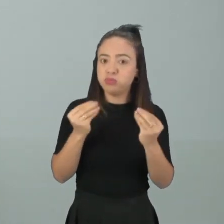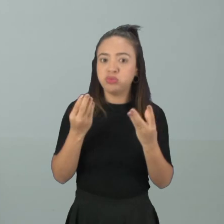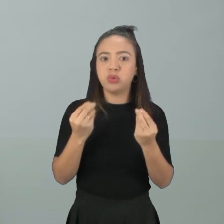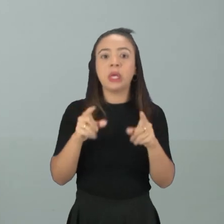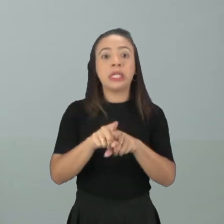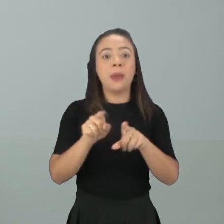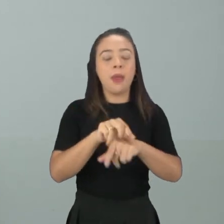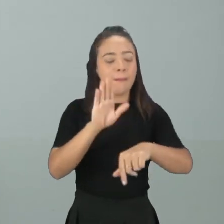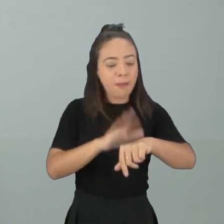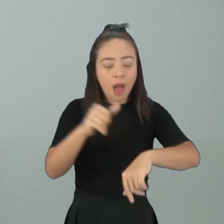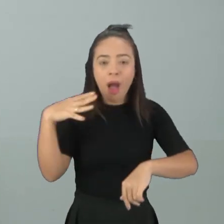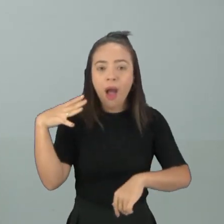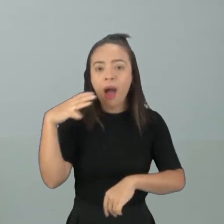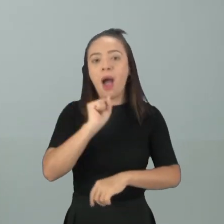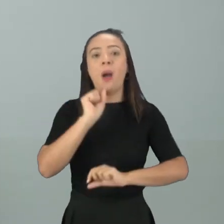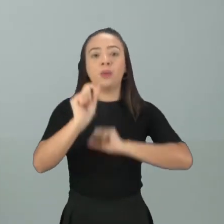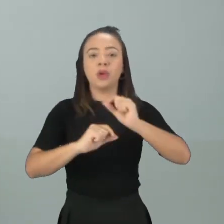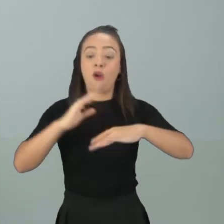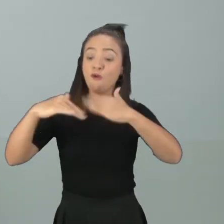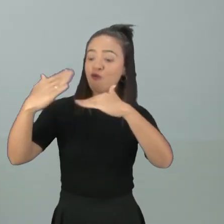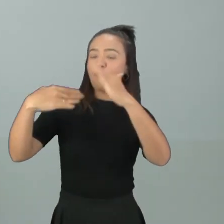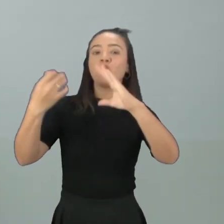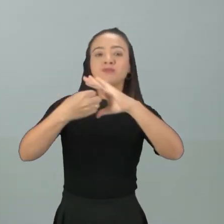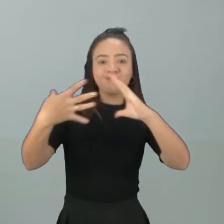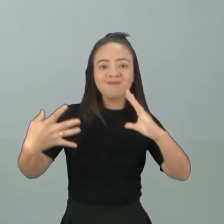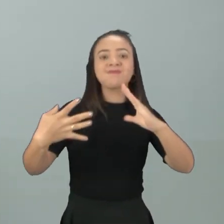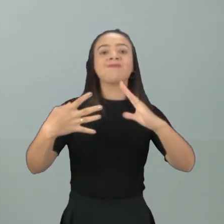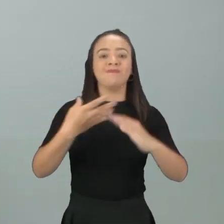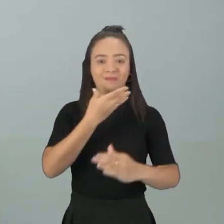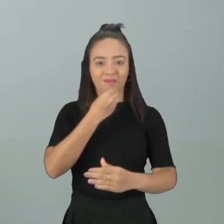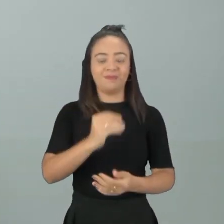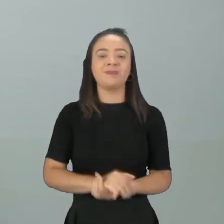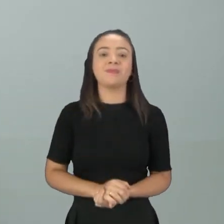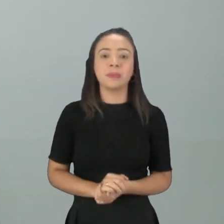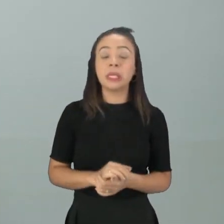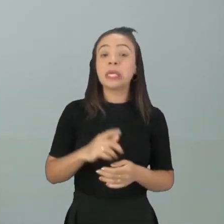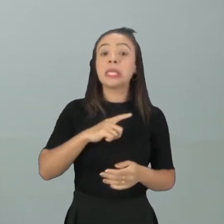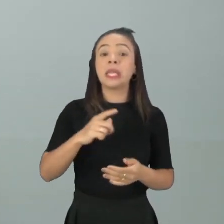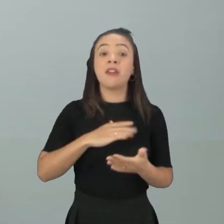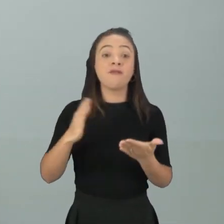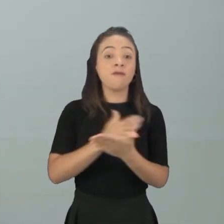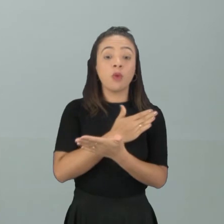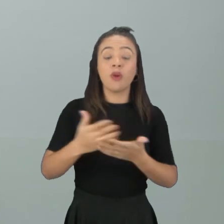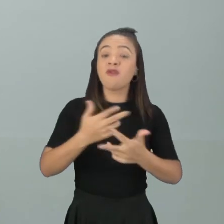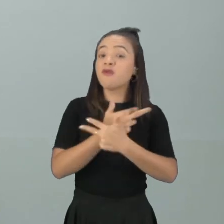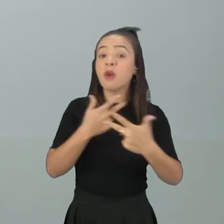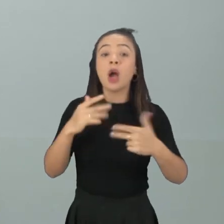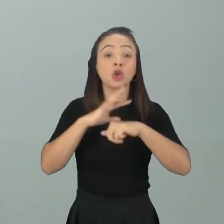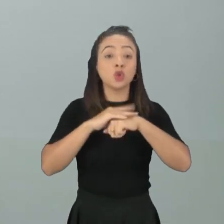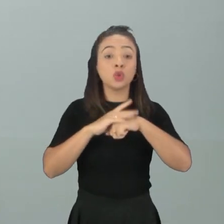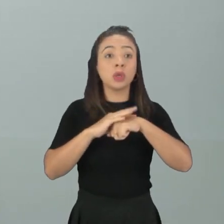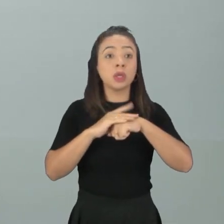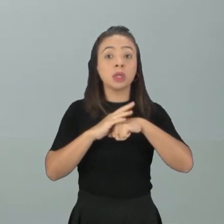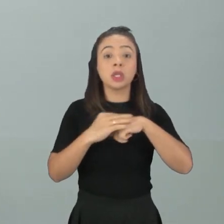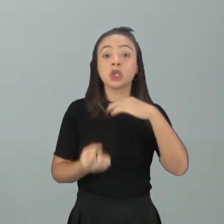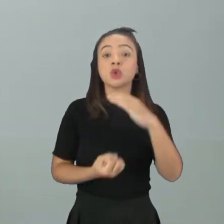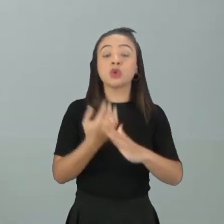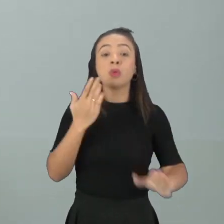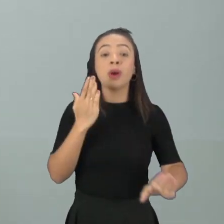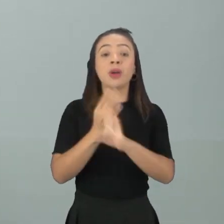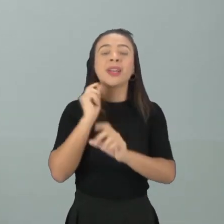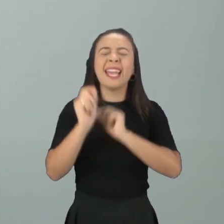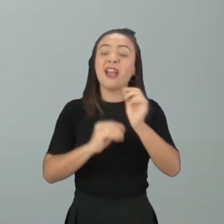acelerado e mais rápido serão essas mudanças, tá? Inclusive, existem algumas doenças Que são caracterizadas pela